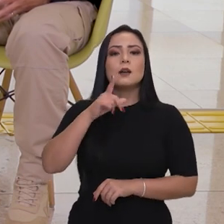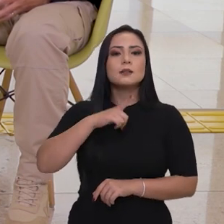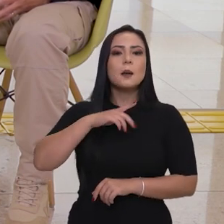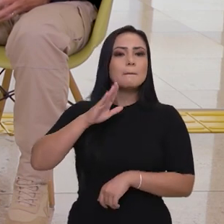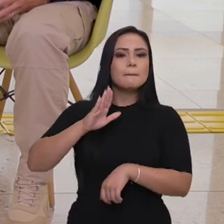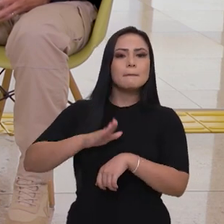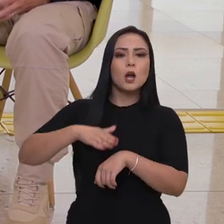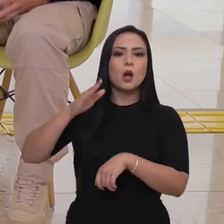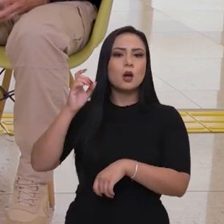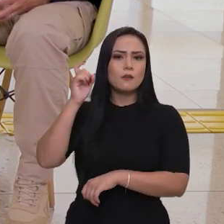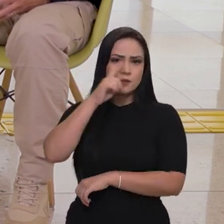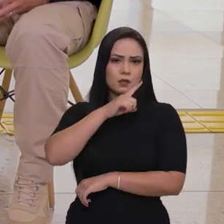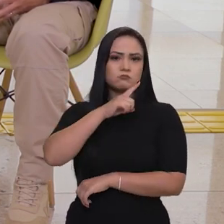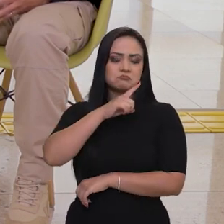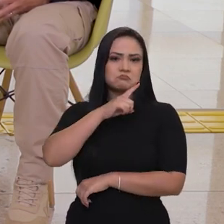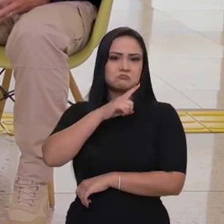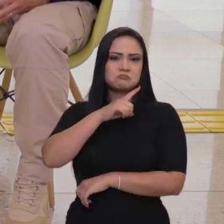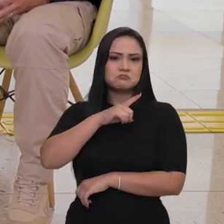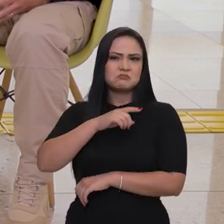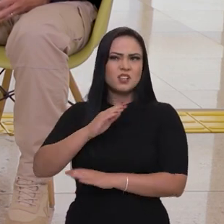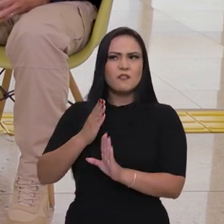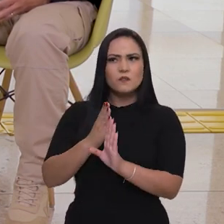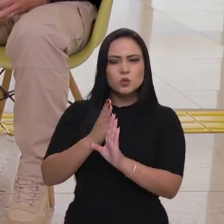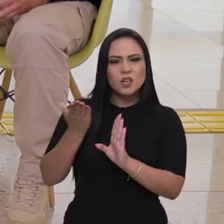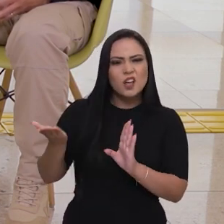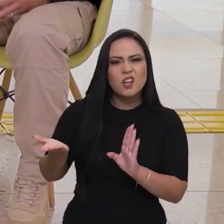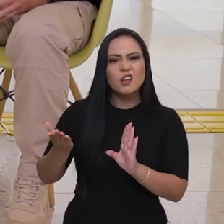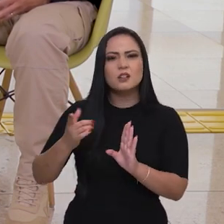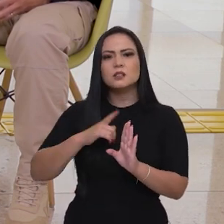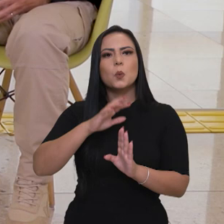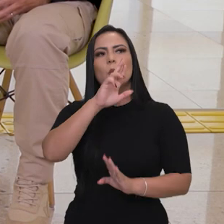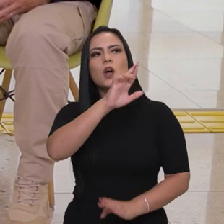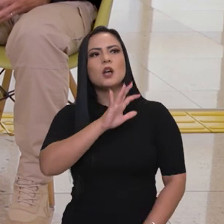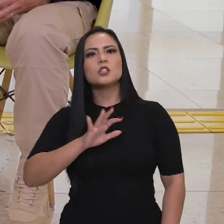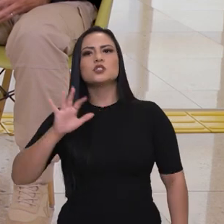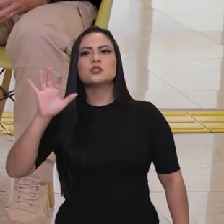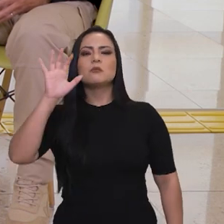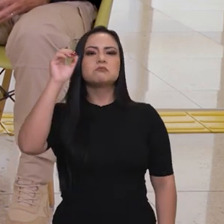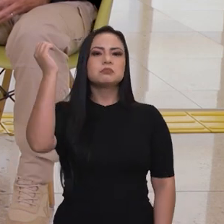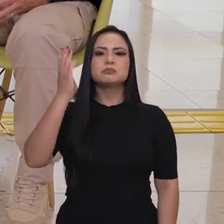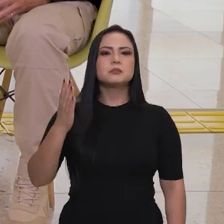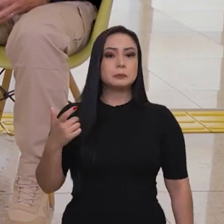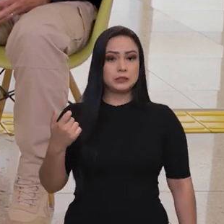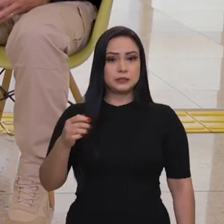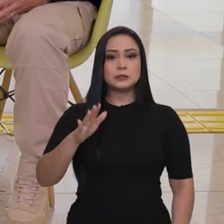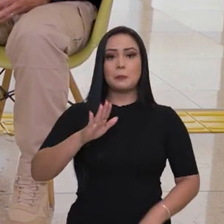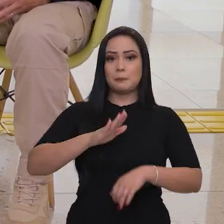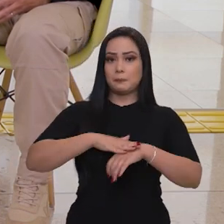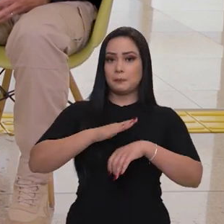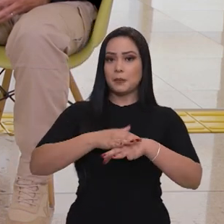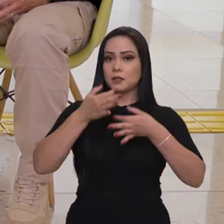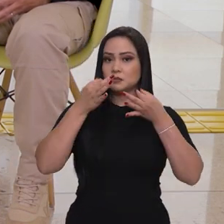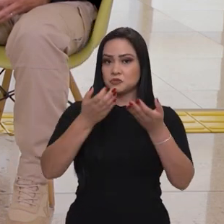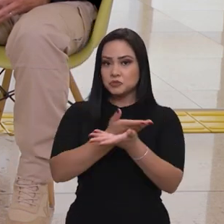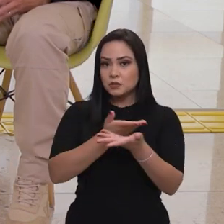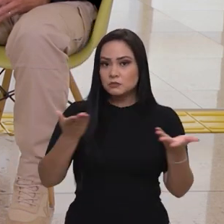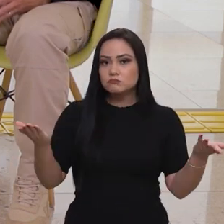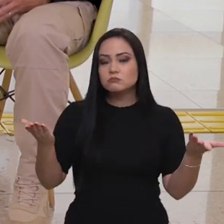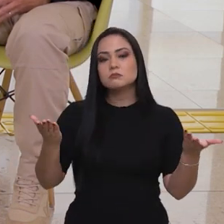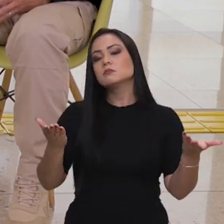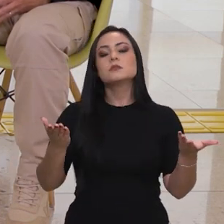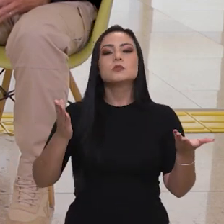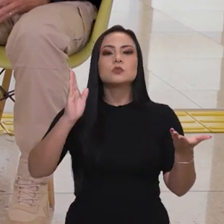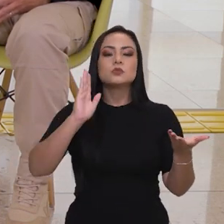está a maior complexidade? São nas fronteiras? Tem alguma região do país que carece mais atenção de